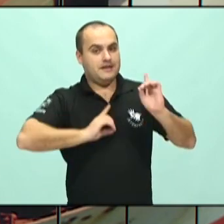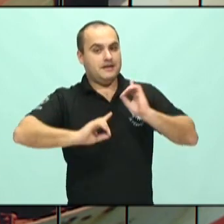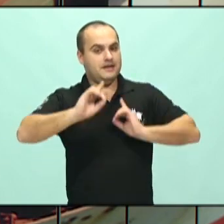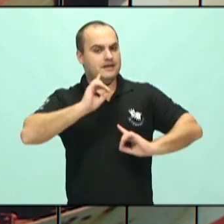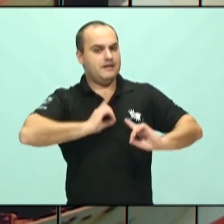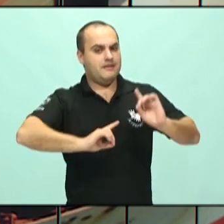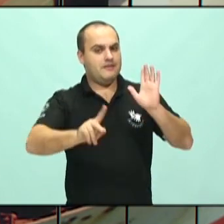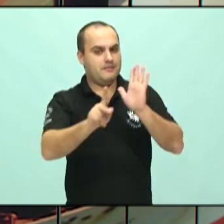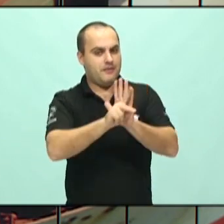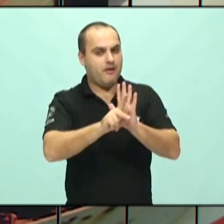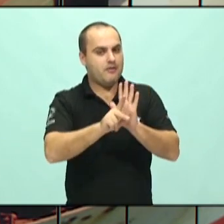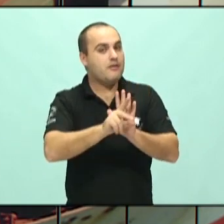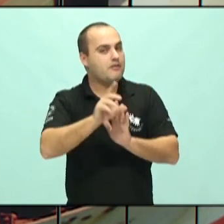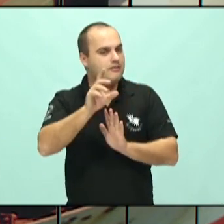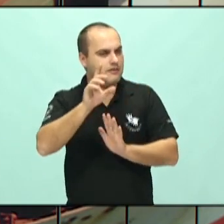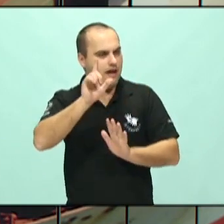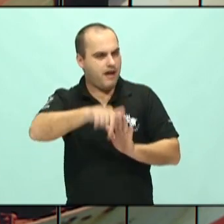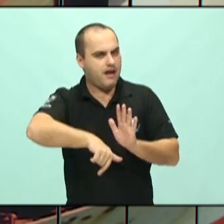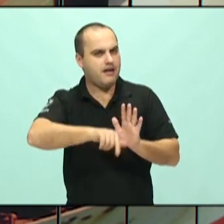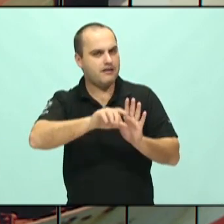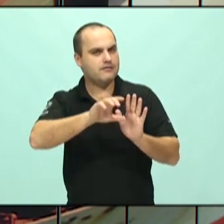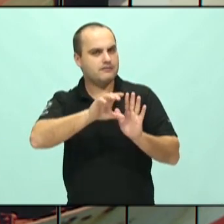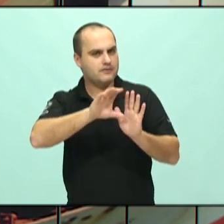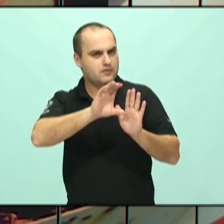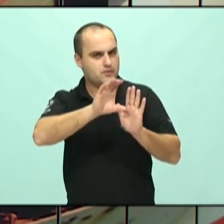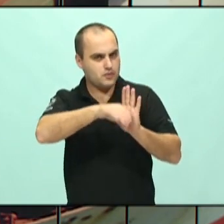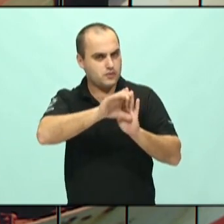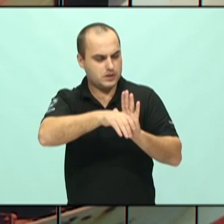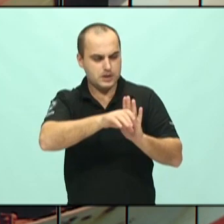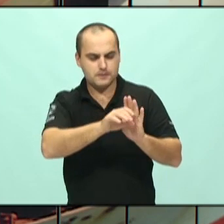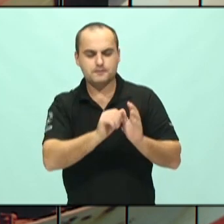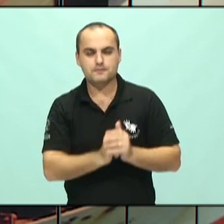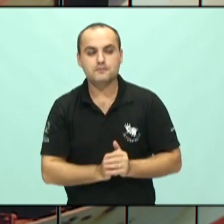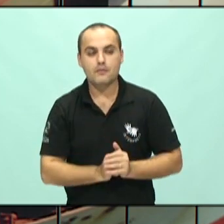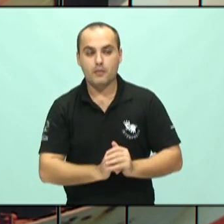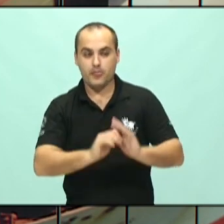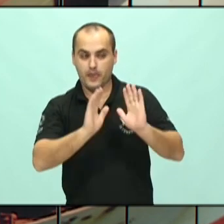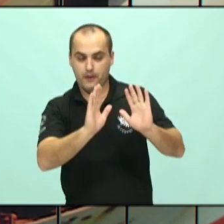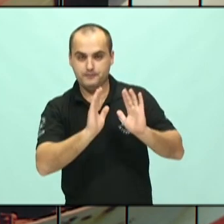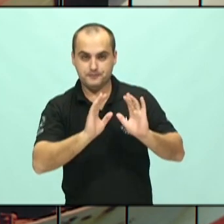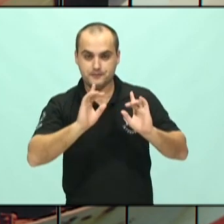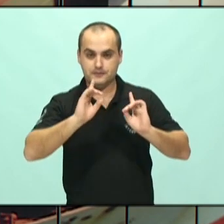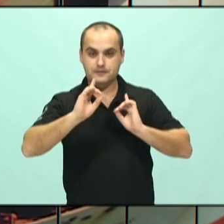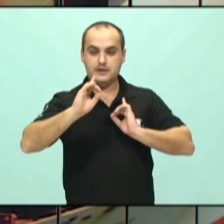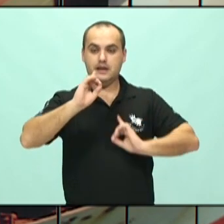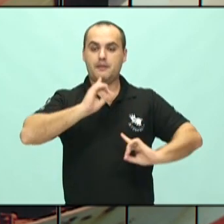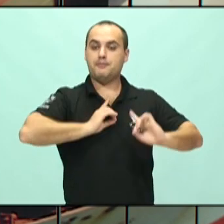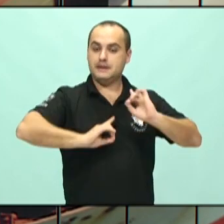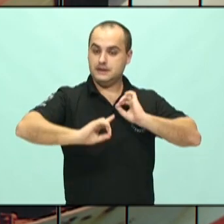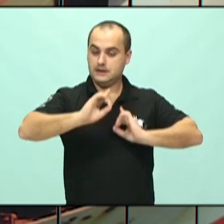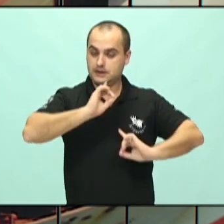para quem está ouvindo. A depressão eu considero como uma